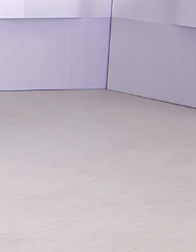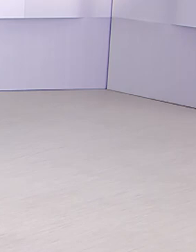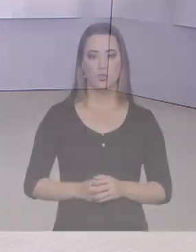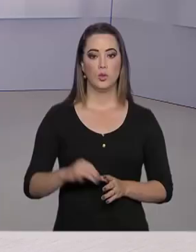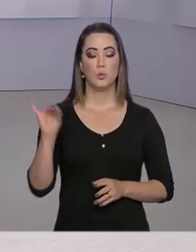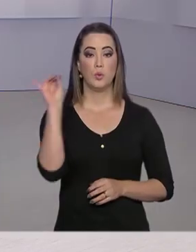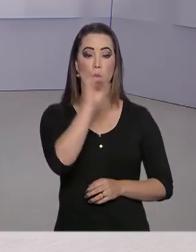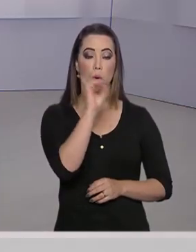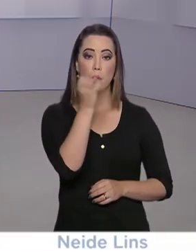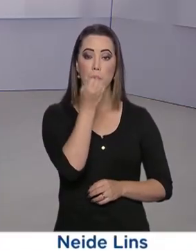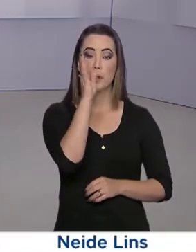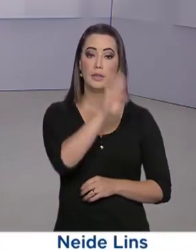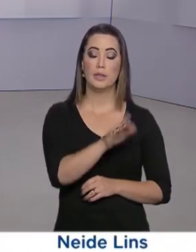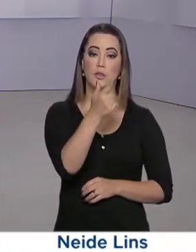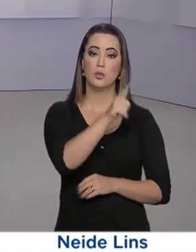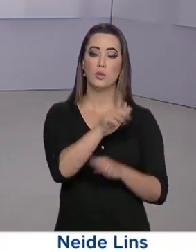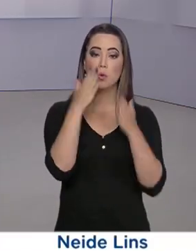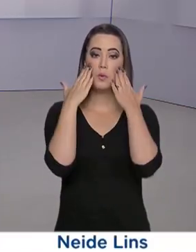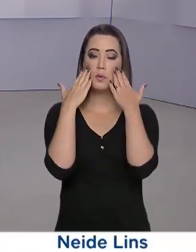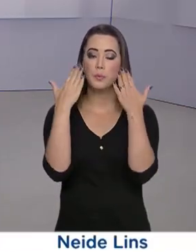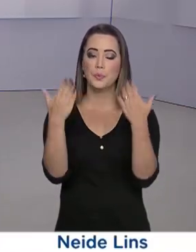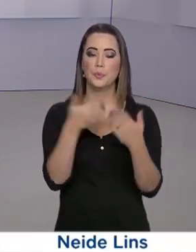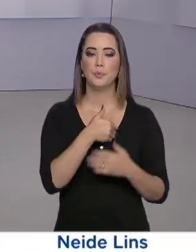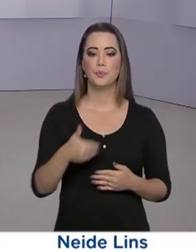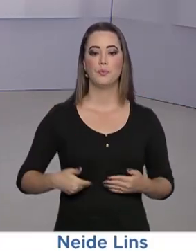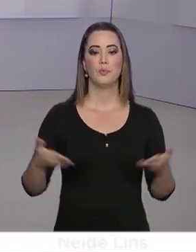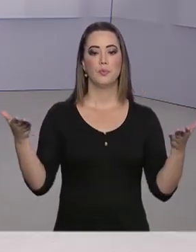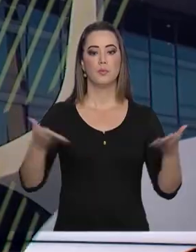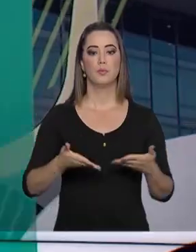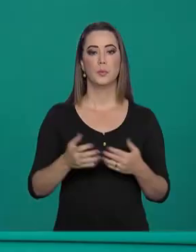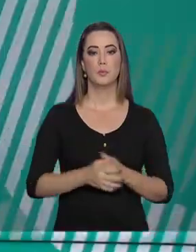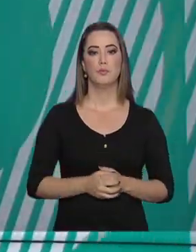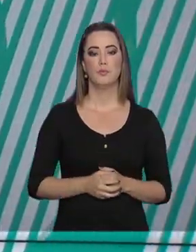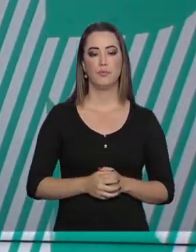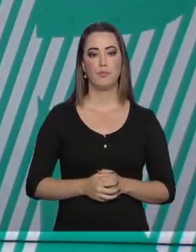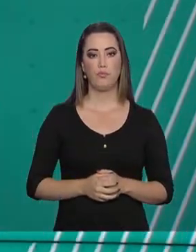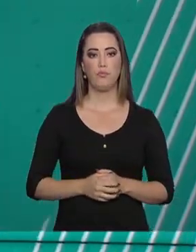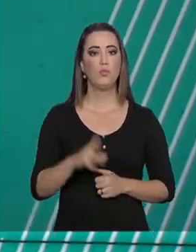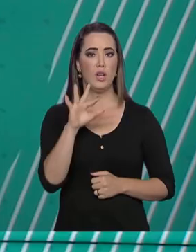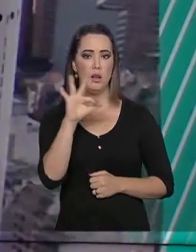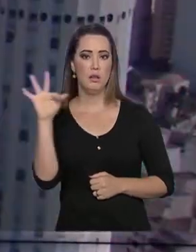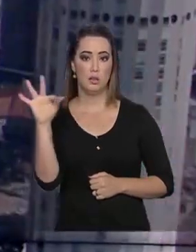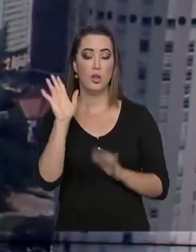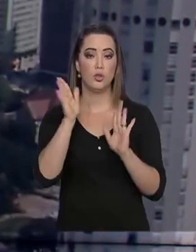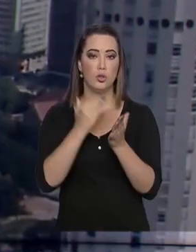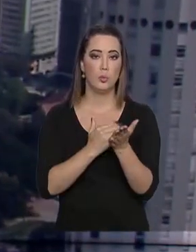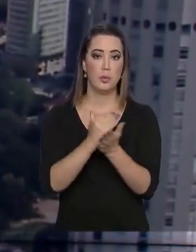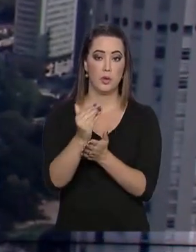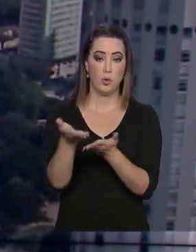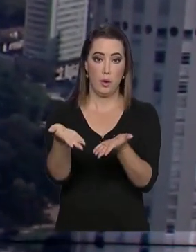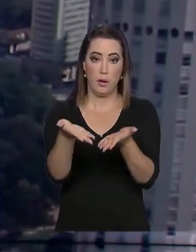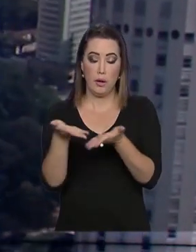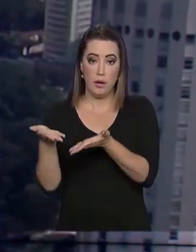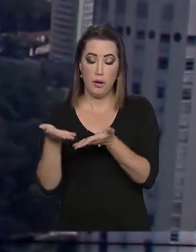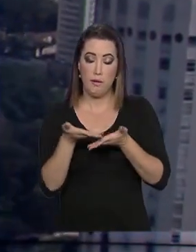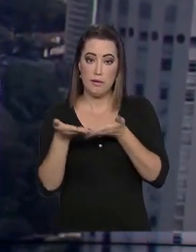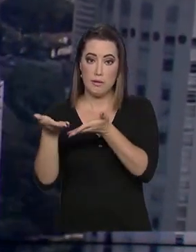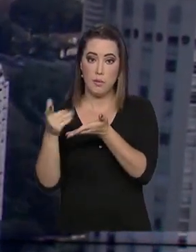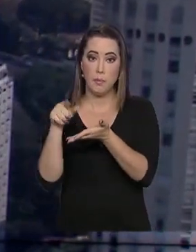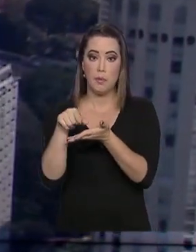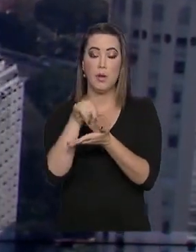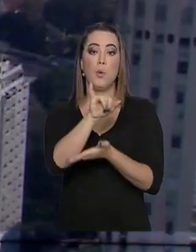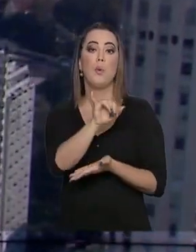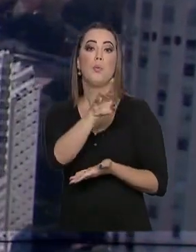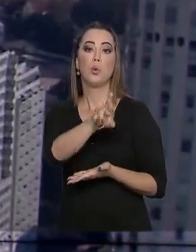Olá, boa tarde, de volta com mais uma edição do Governo Agora. A Receita Federal já começou a receber as declarações